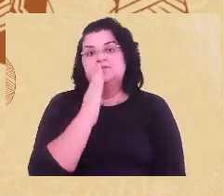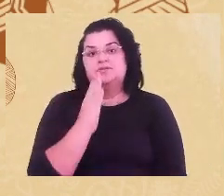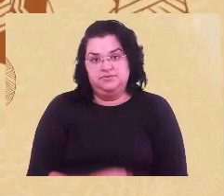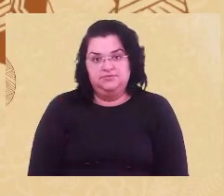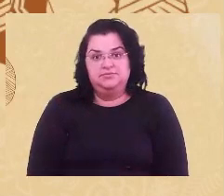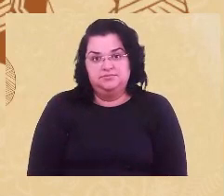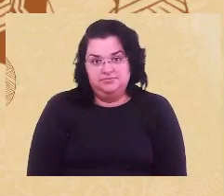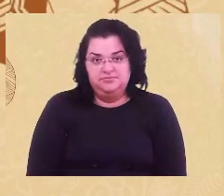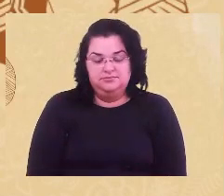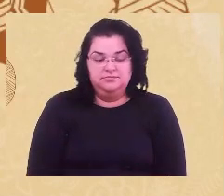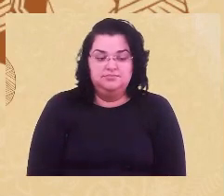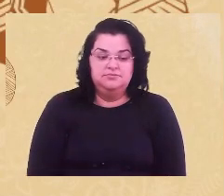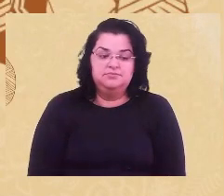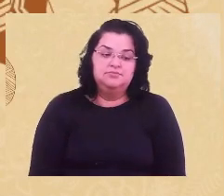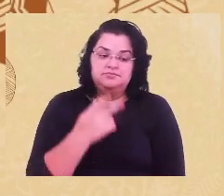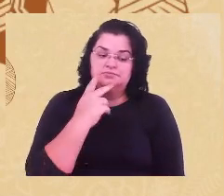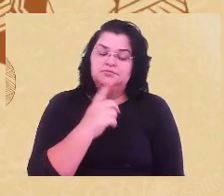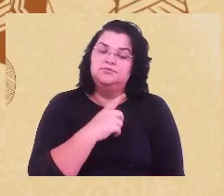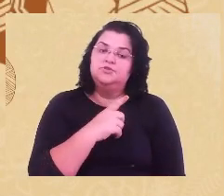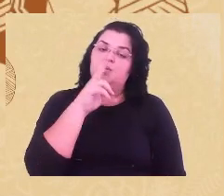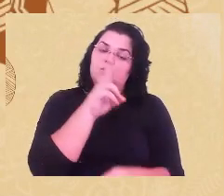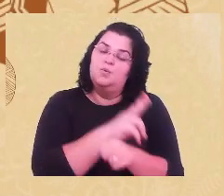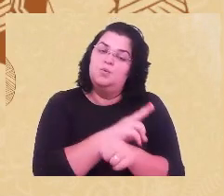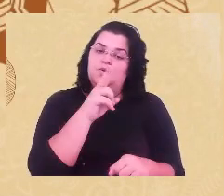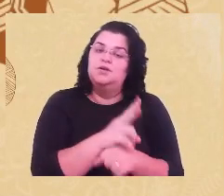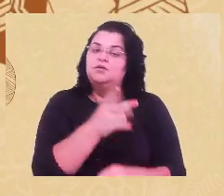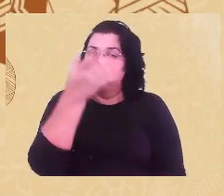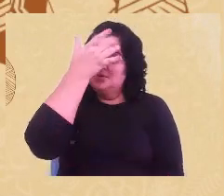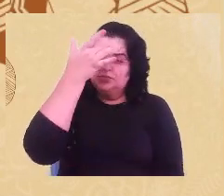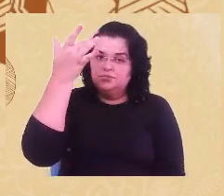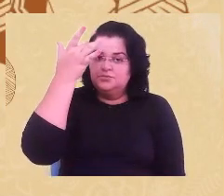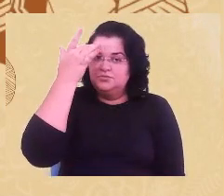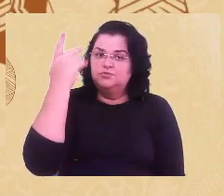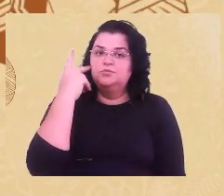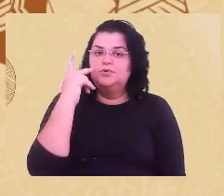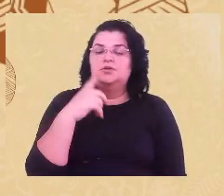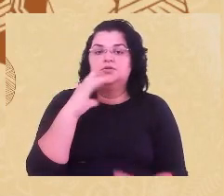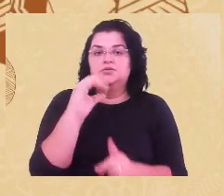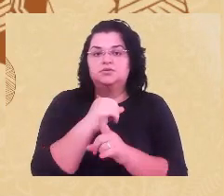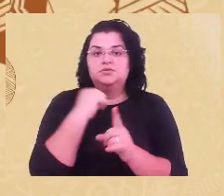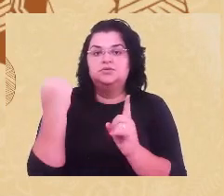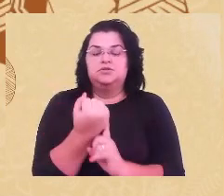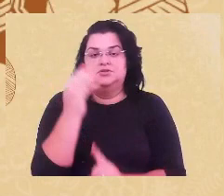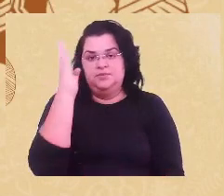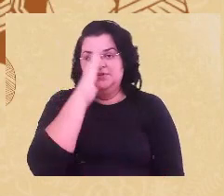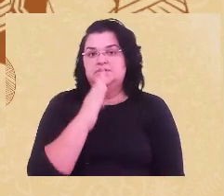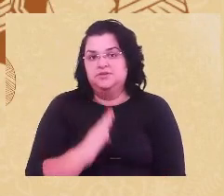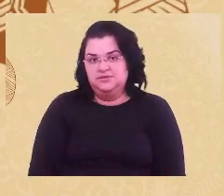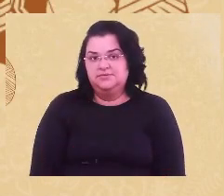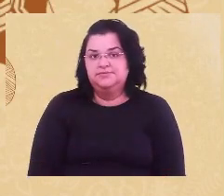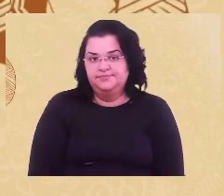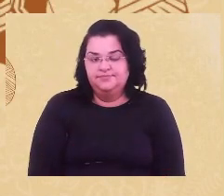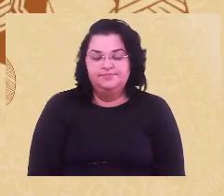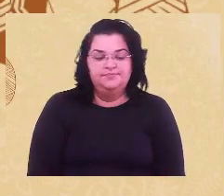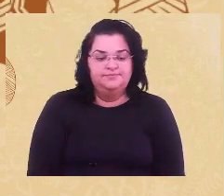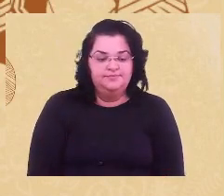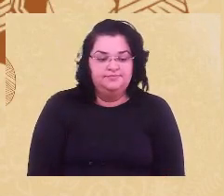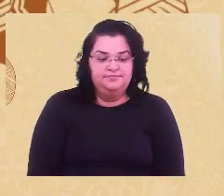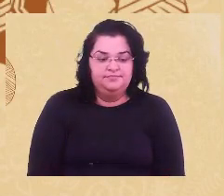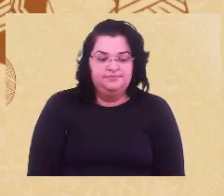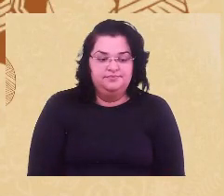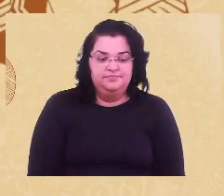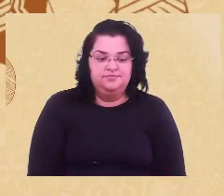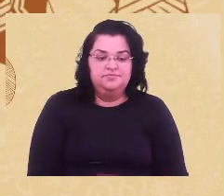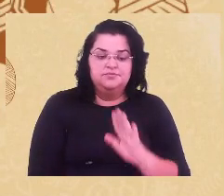termo não tratamos, mas cuidamos da saúde mental da população brasileira. e com quais tipos de